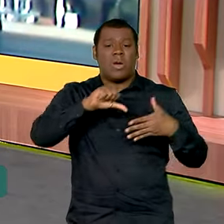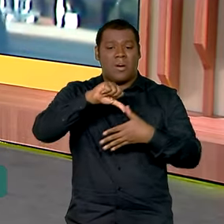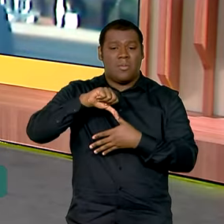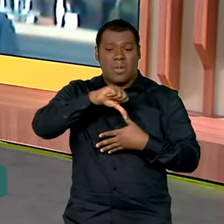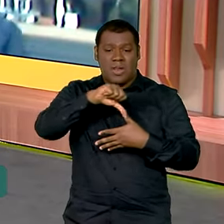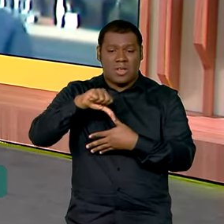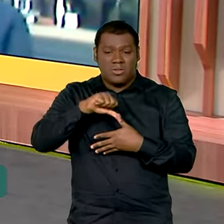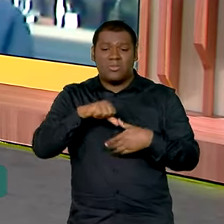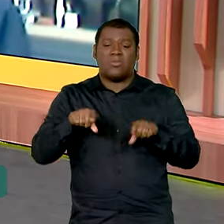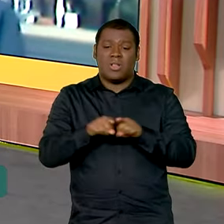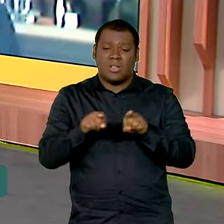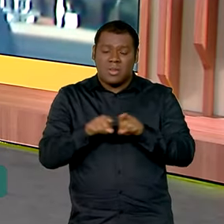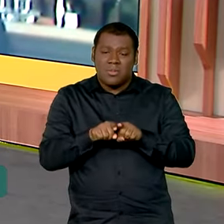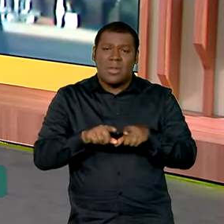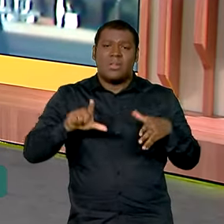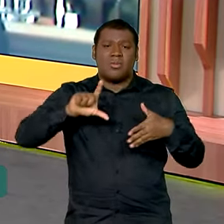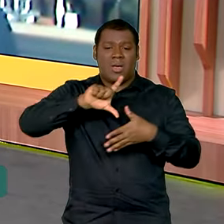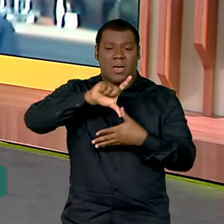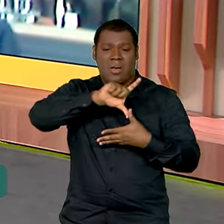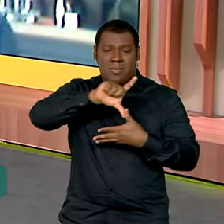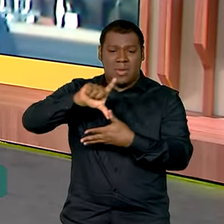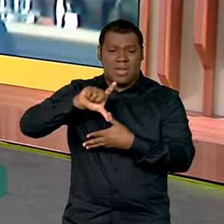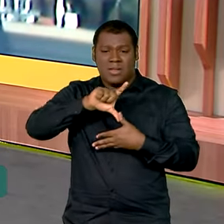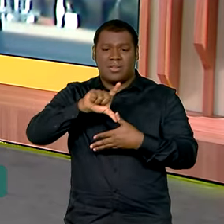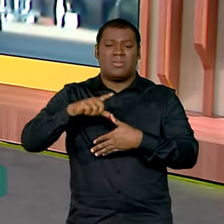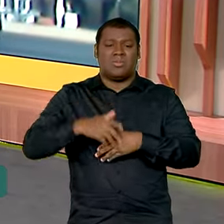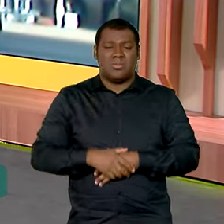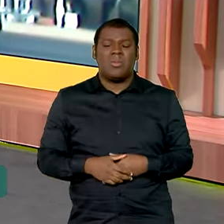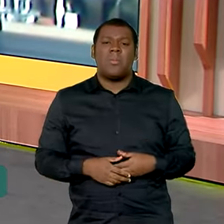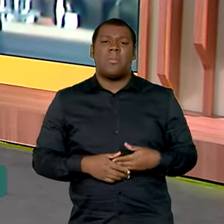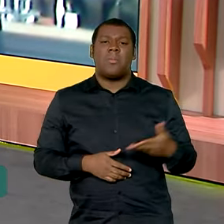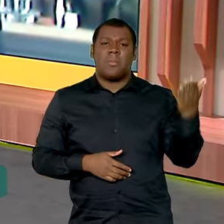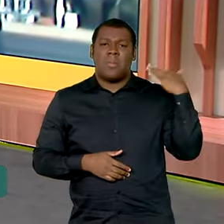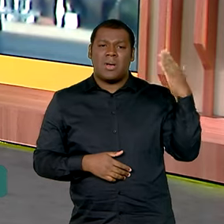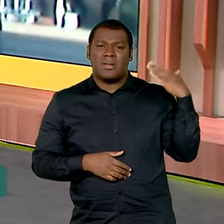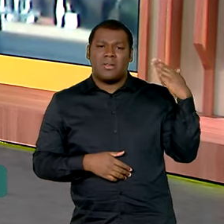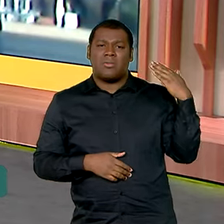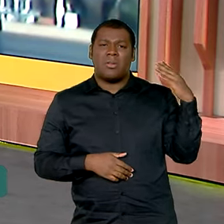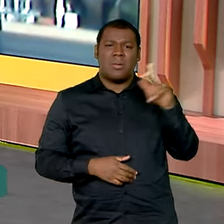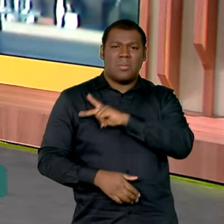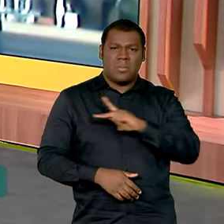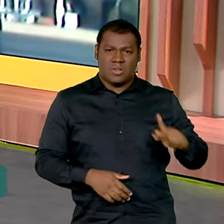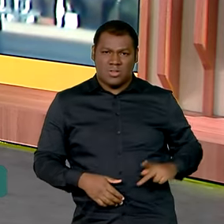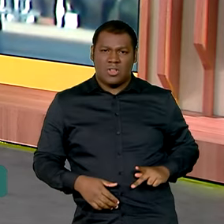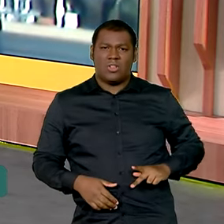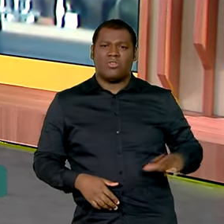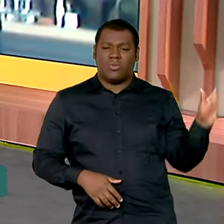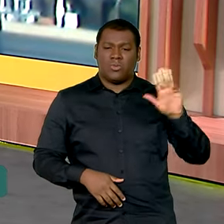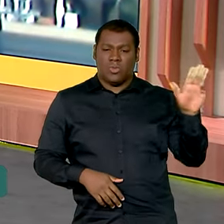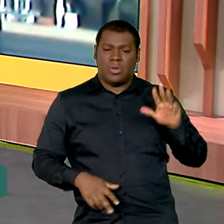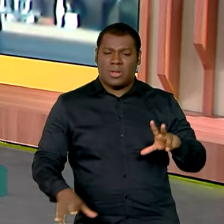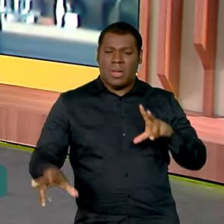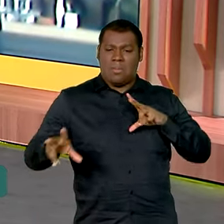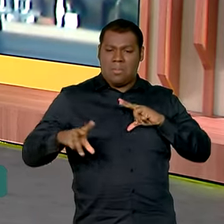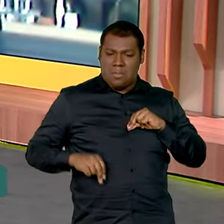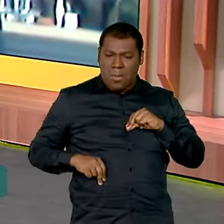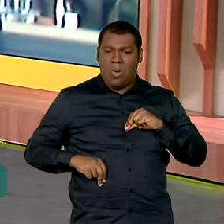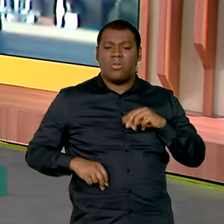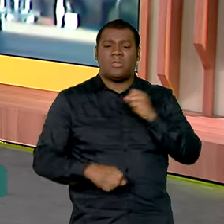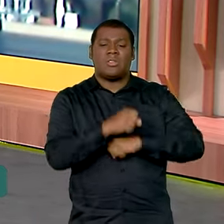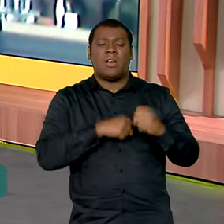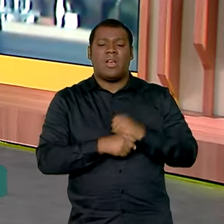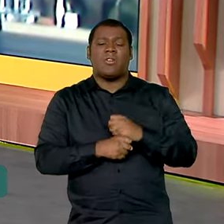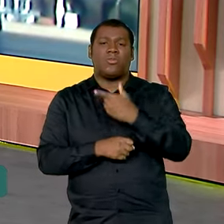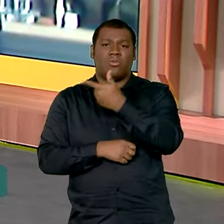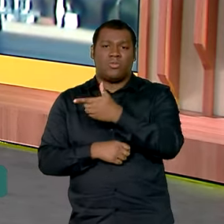Sul e da América Latina. Quando assumiu o governo, agora, em 2023, o presidente Lula fez questão de ir à